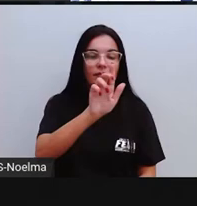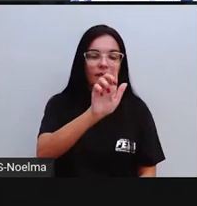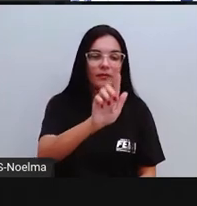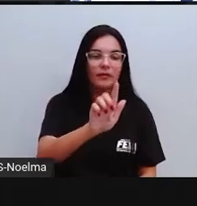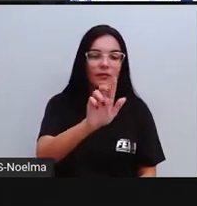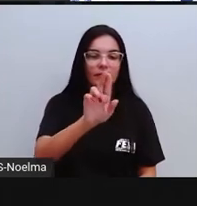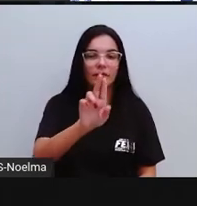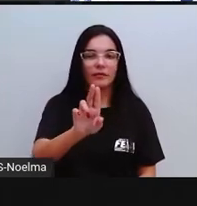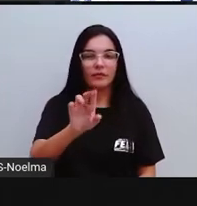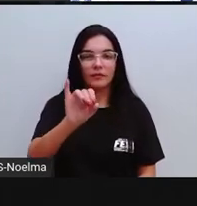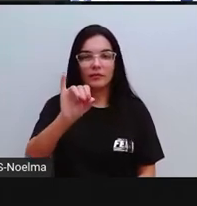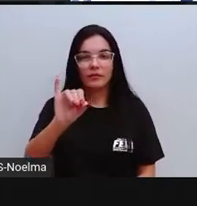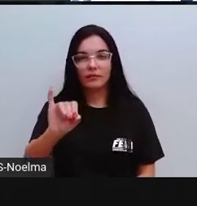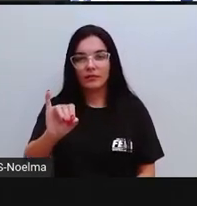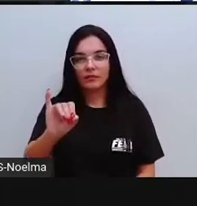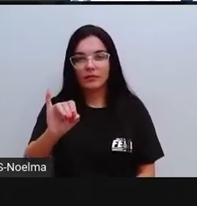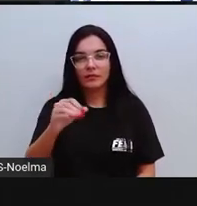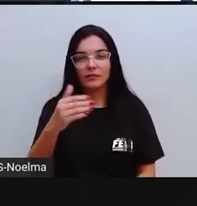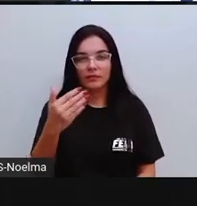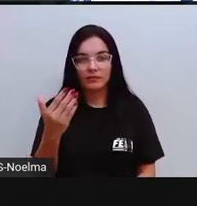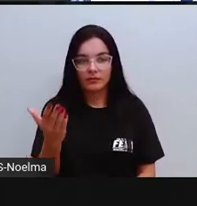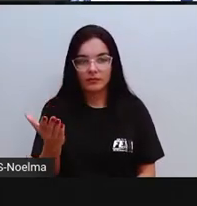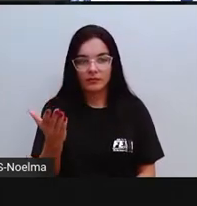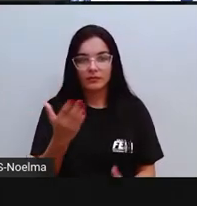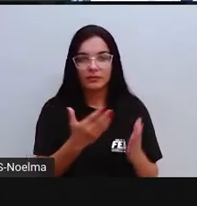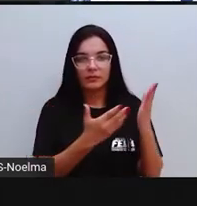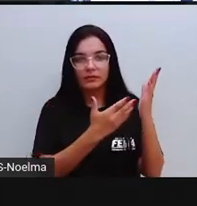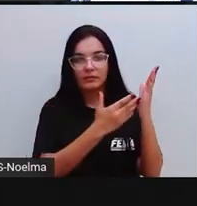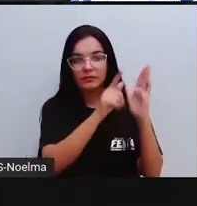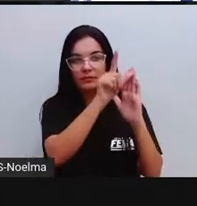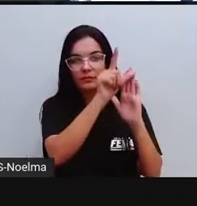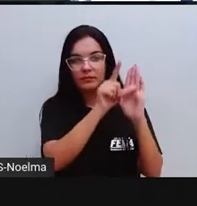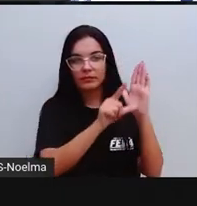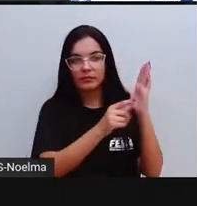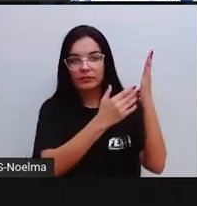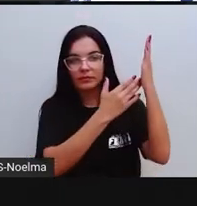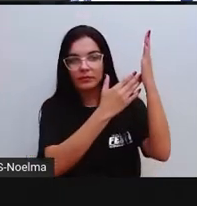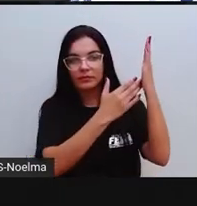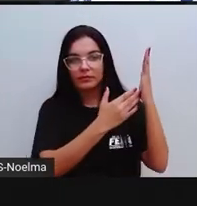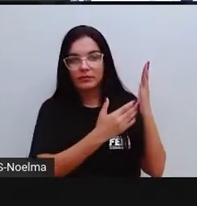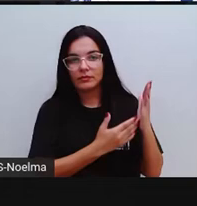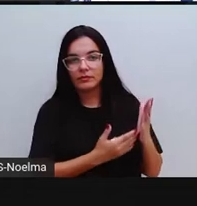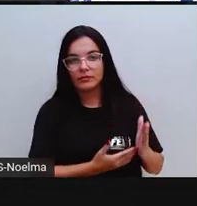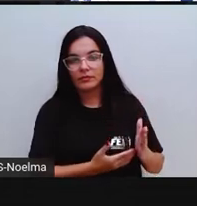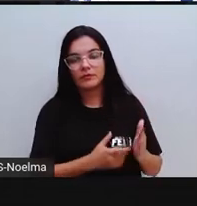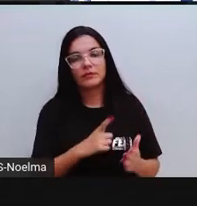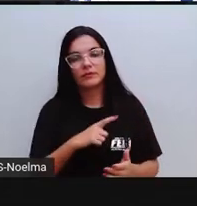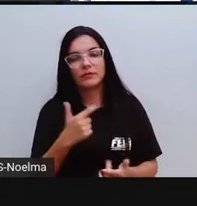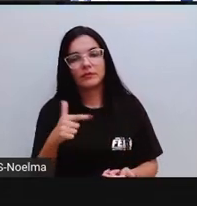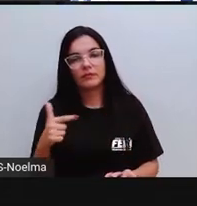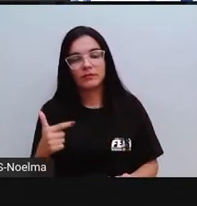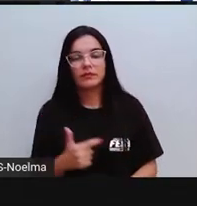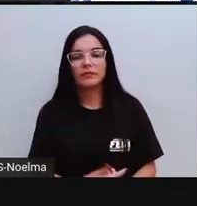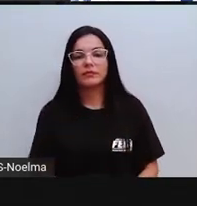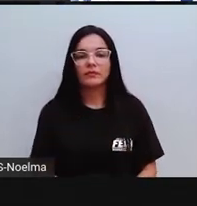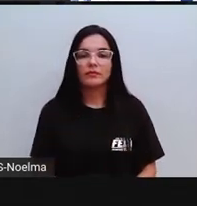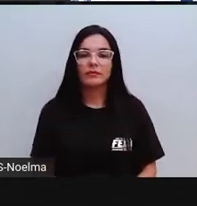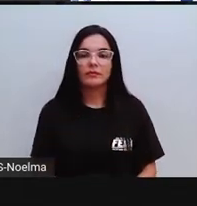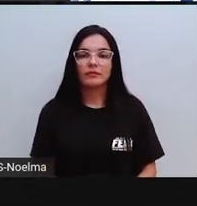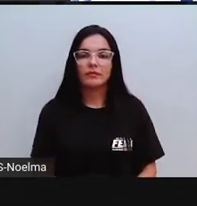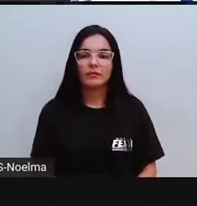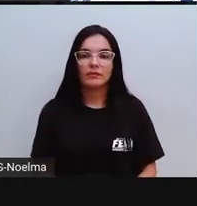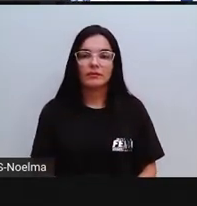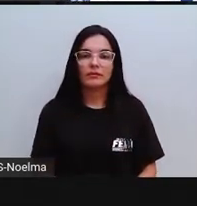jegue, águia, guitarra, laguinho, sagui,